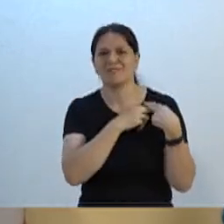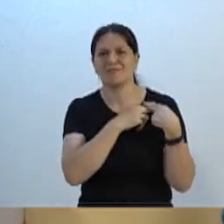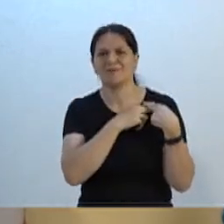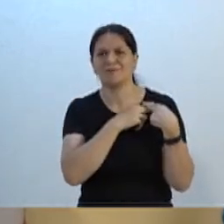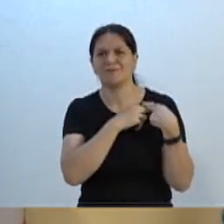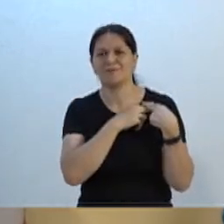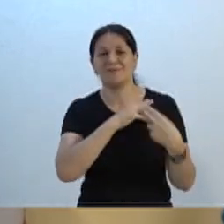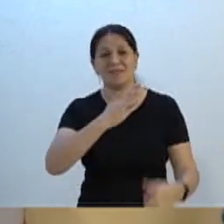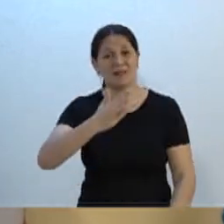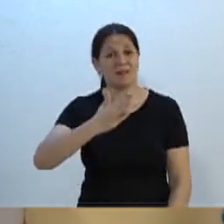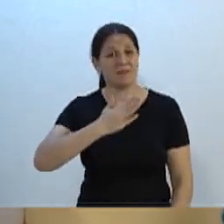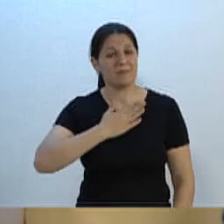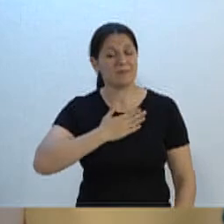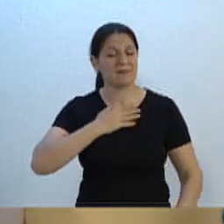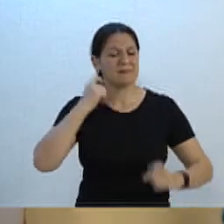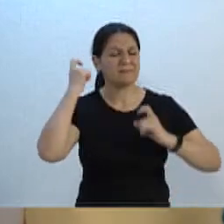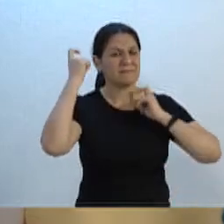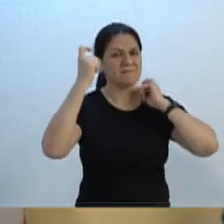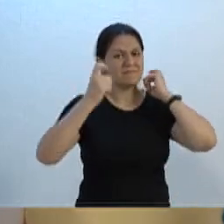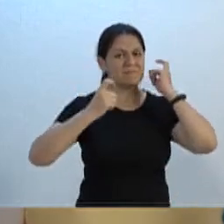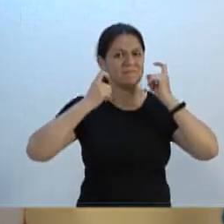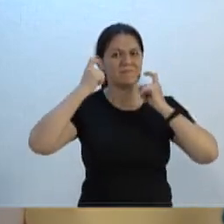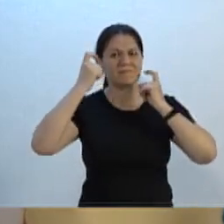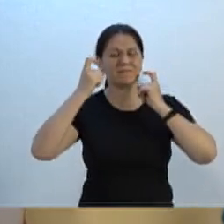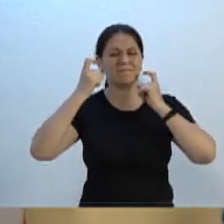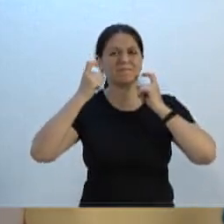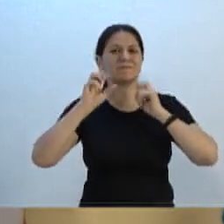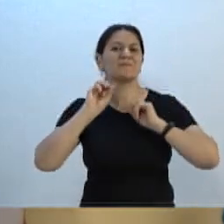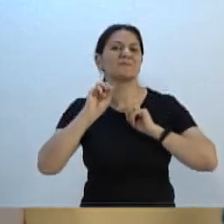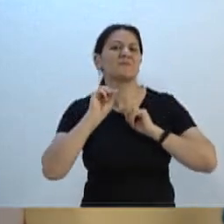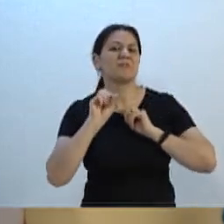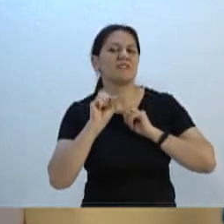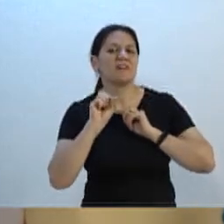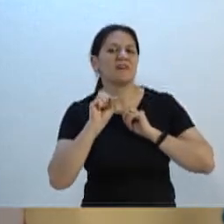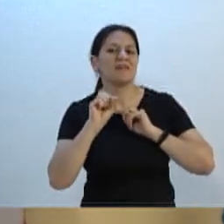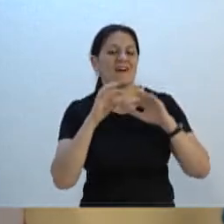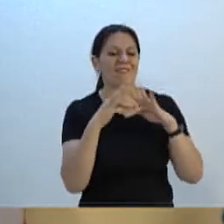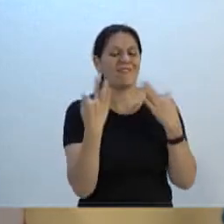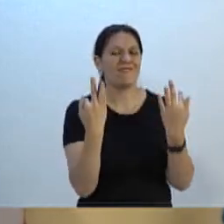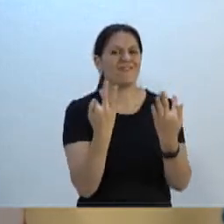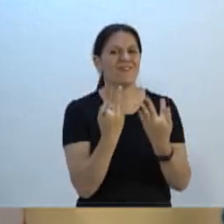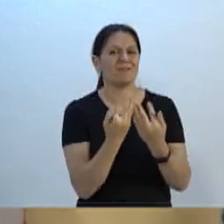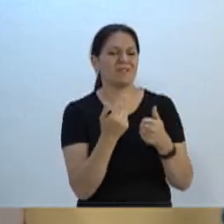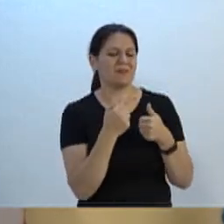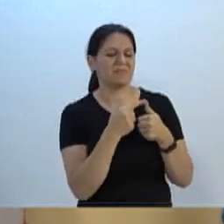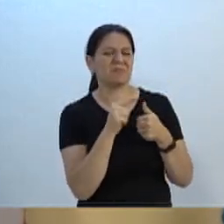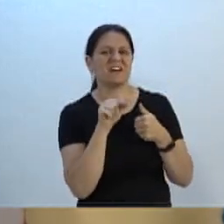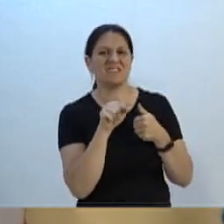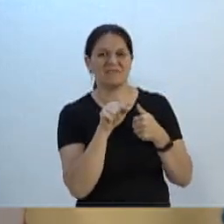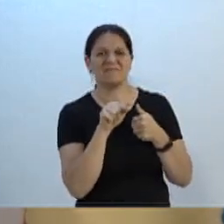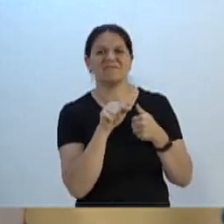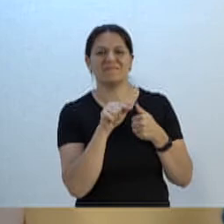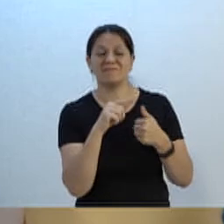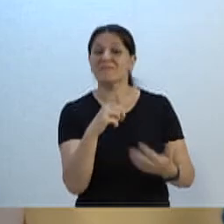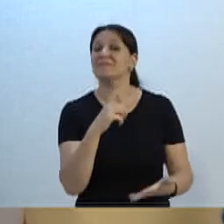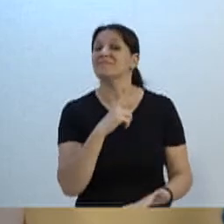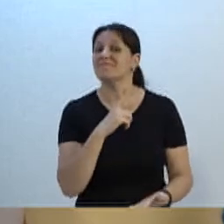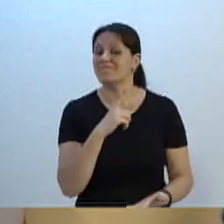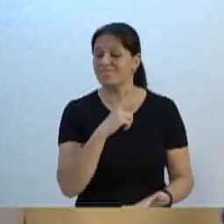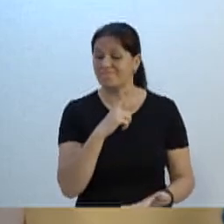A minha preocupação fica na sobra, que é a família. Nós temos